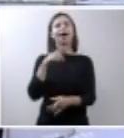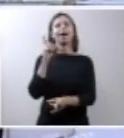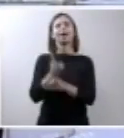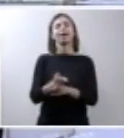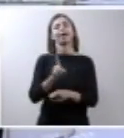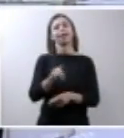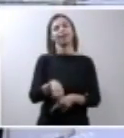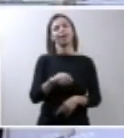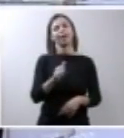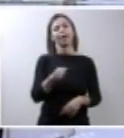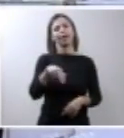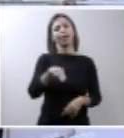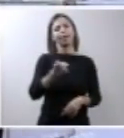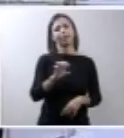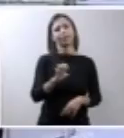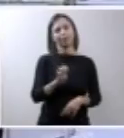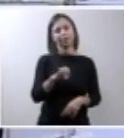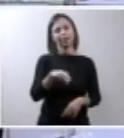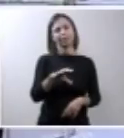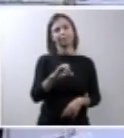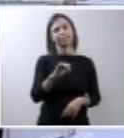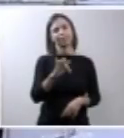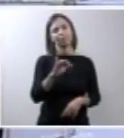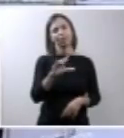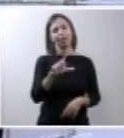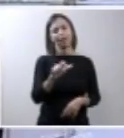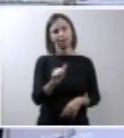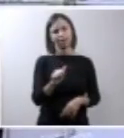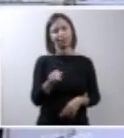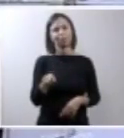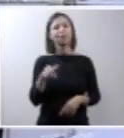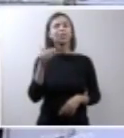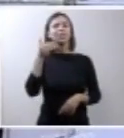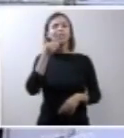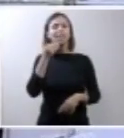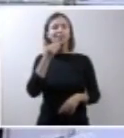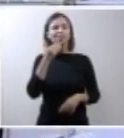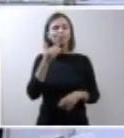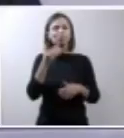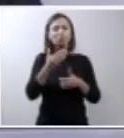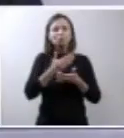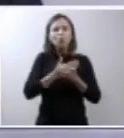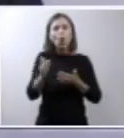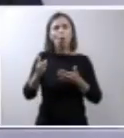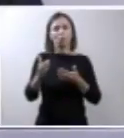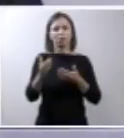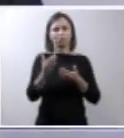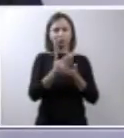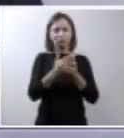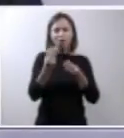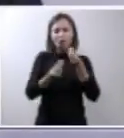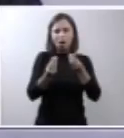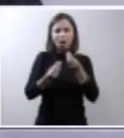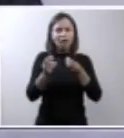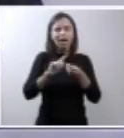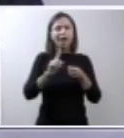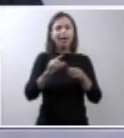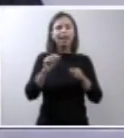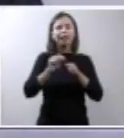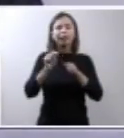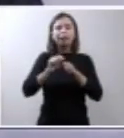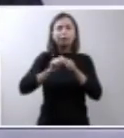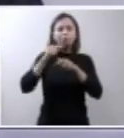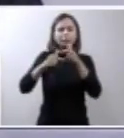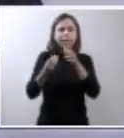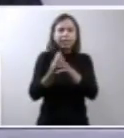como anencefalia. O defeito primário da anencefalia é a não formação ou a formação